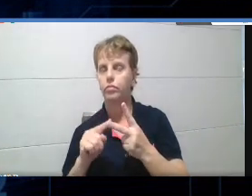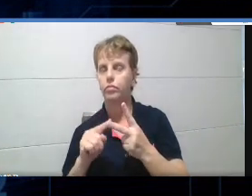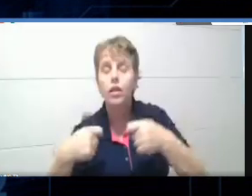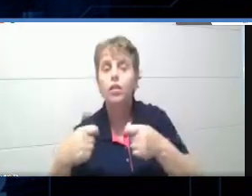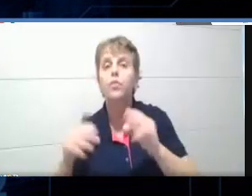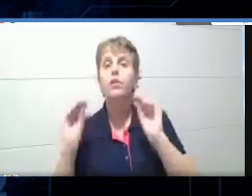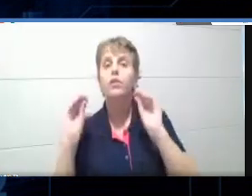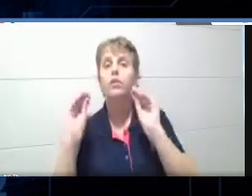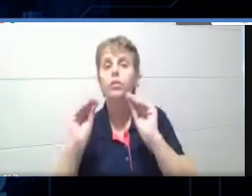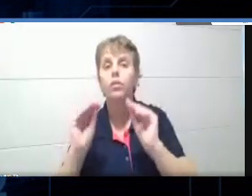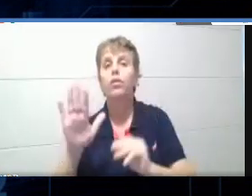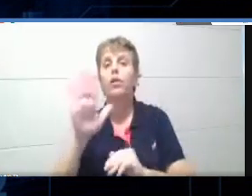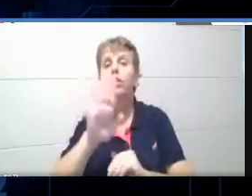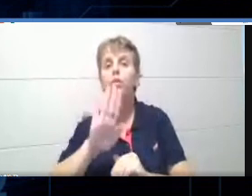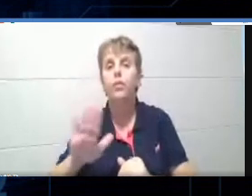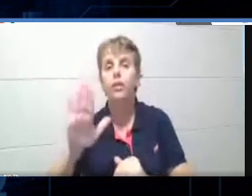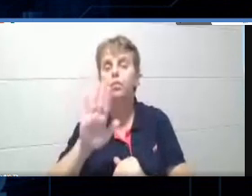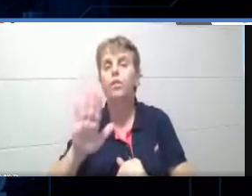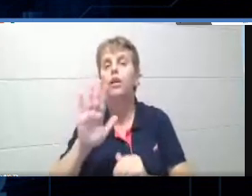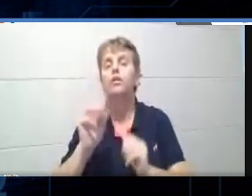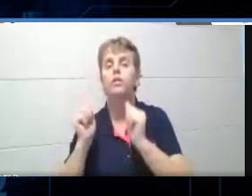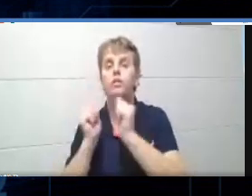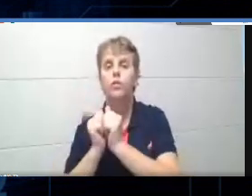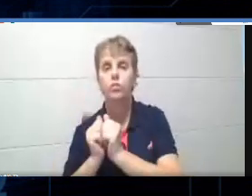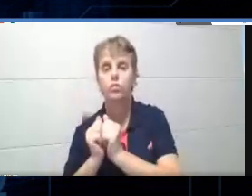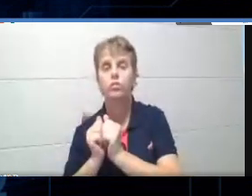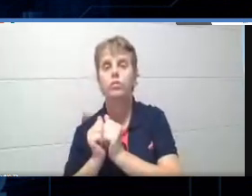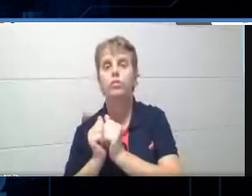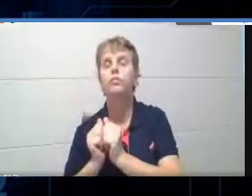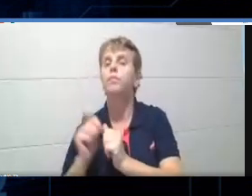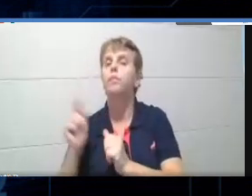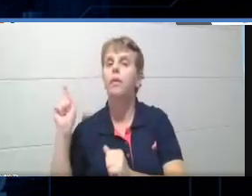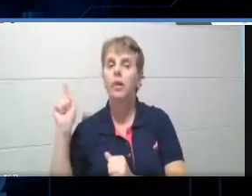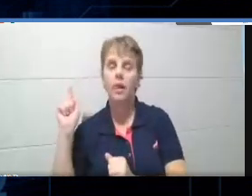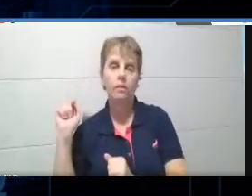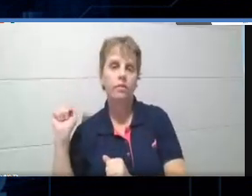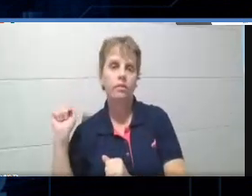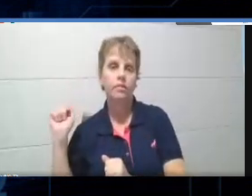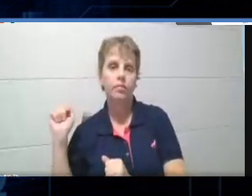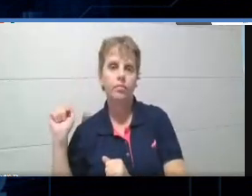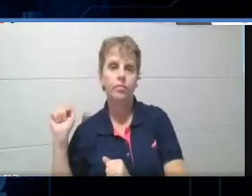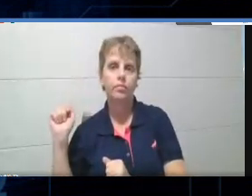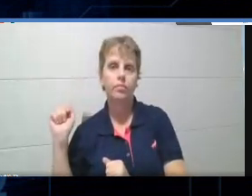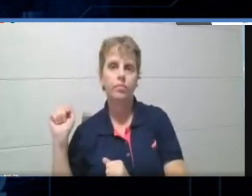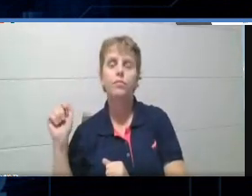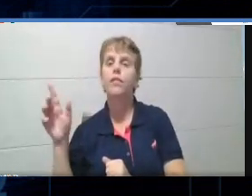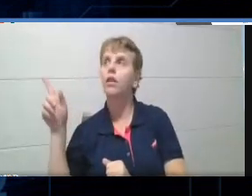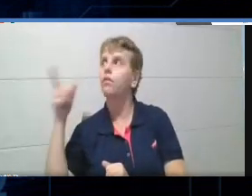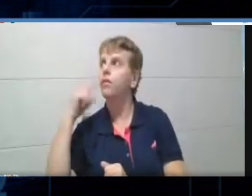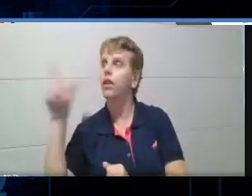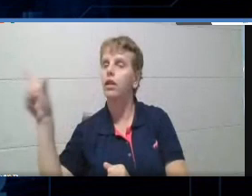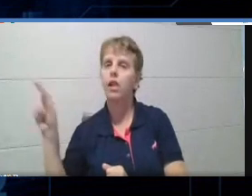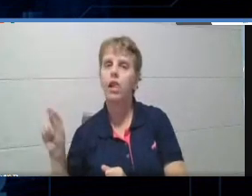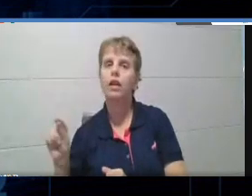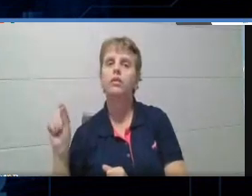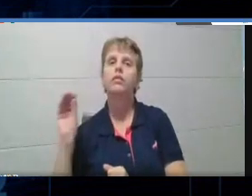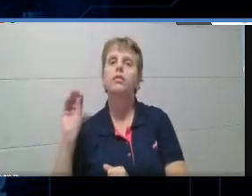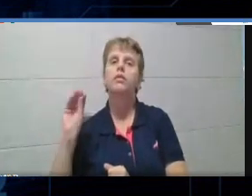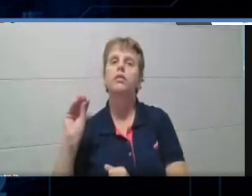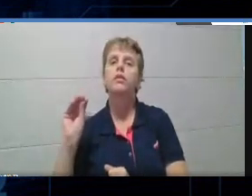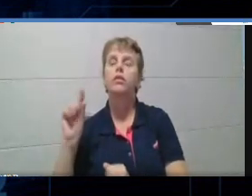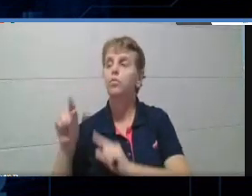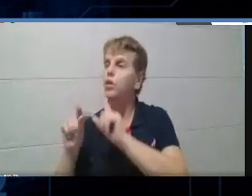imagem ao quiz. Então, para adicionar uma imagem ao quiz, você vem aqui. E você pode estar